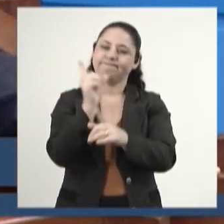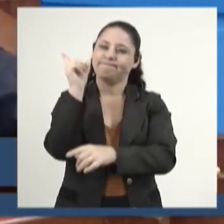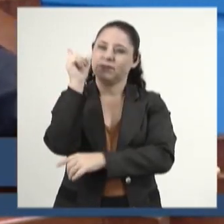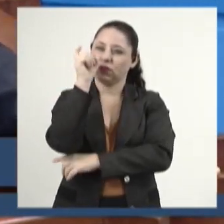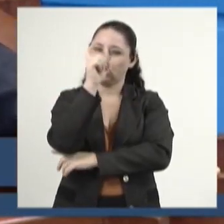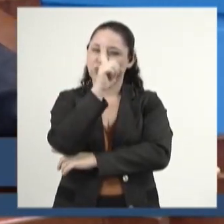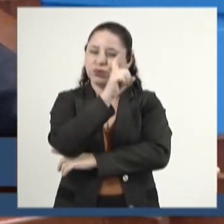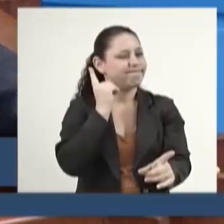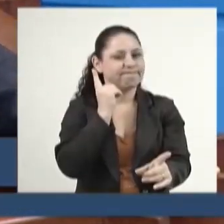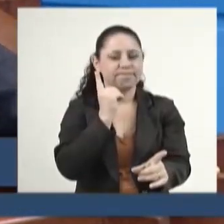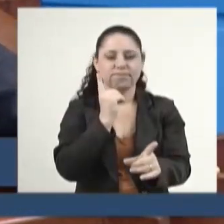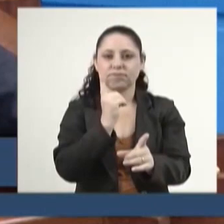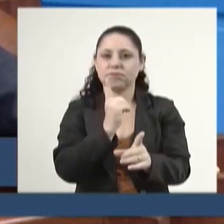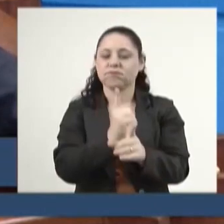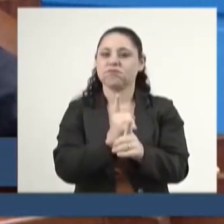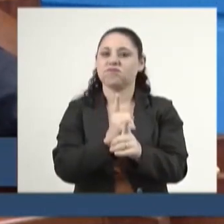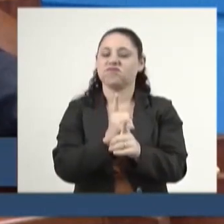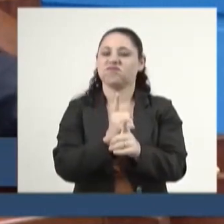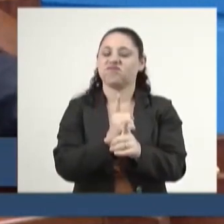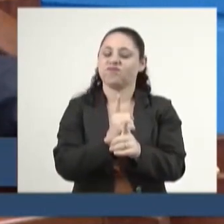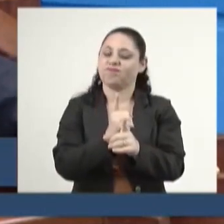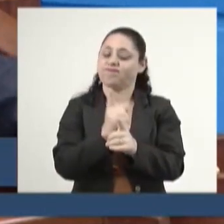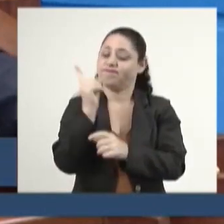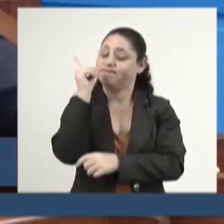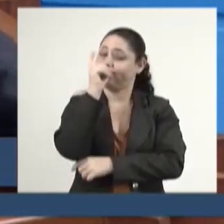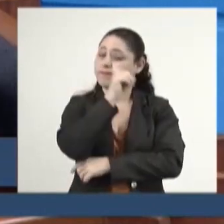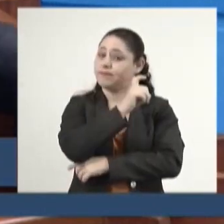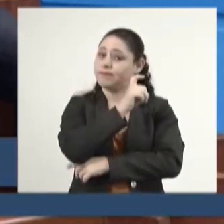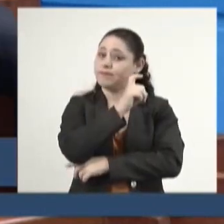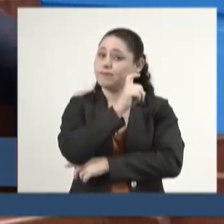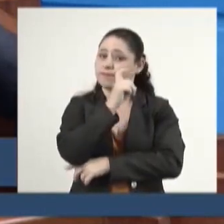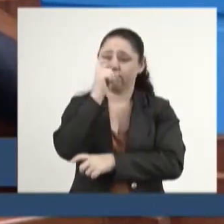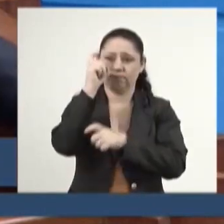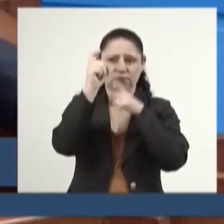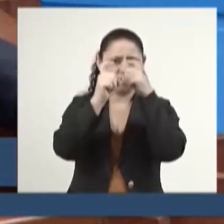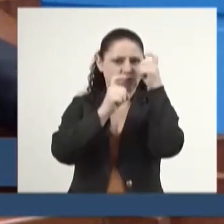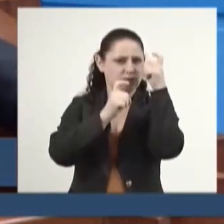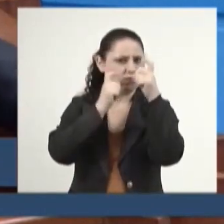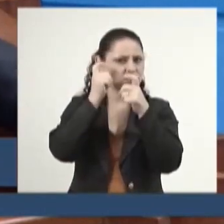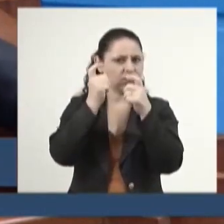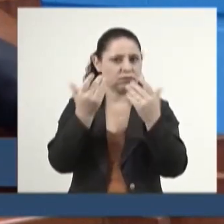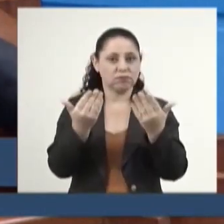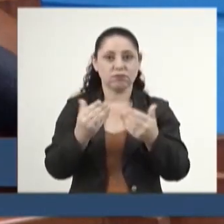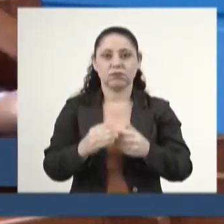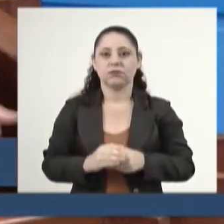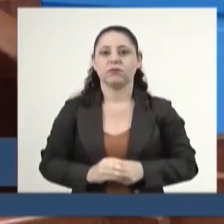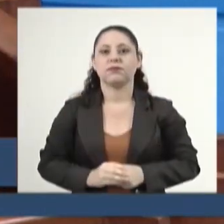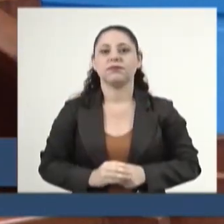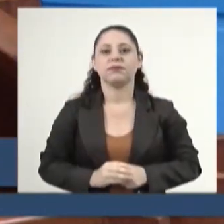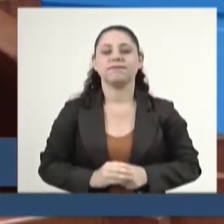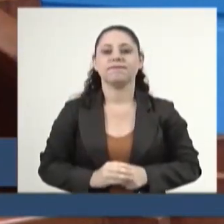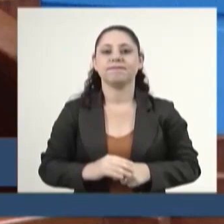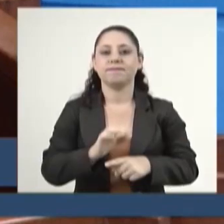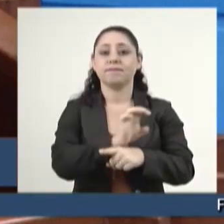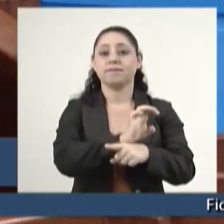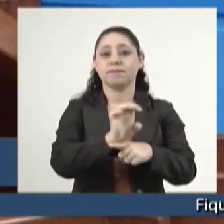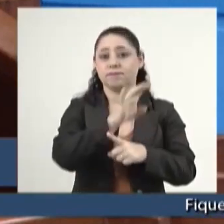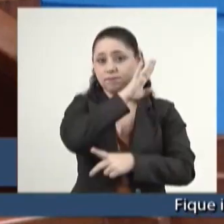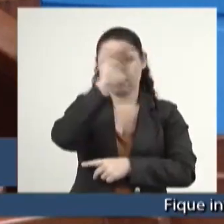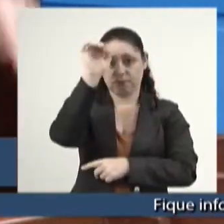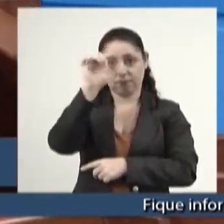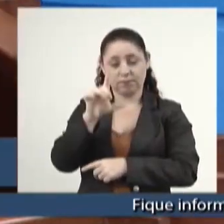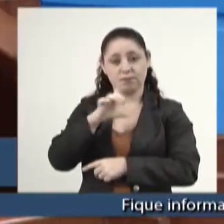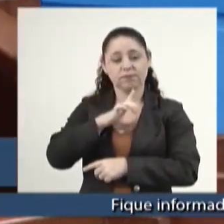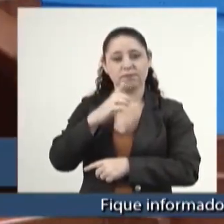extremamente delicada, preocupante. O Estado de Mato